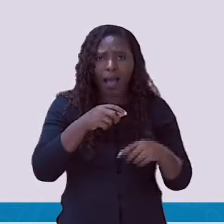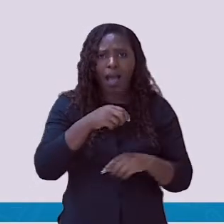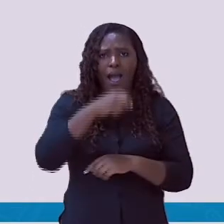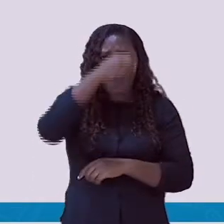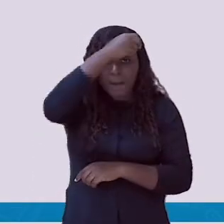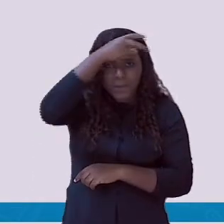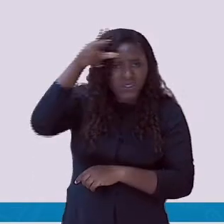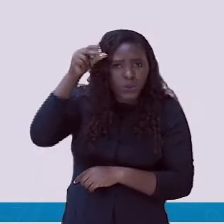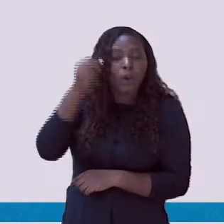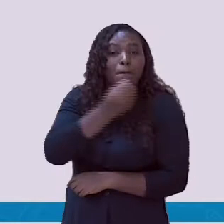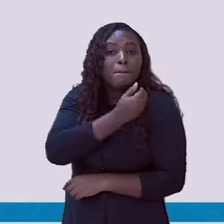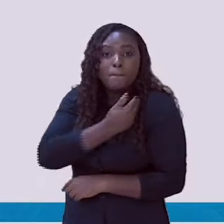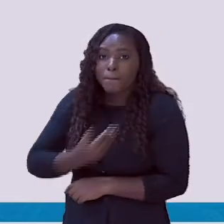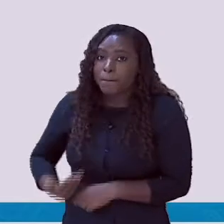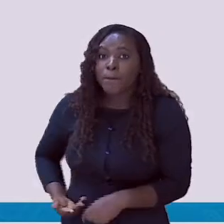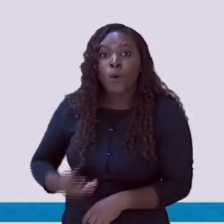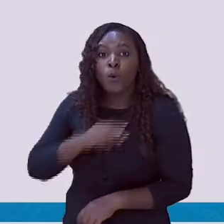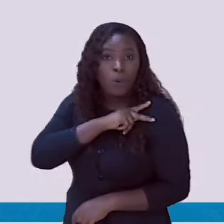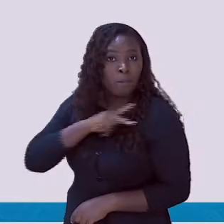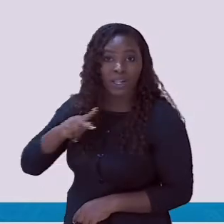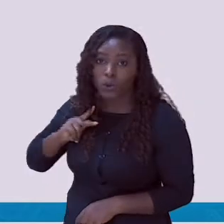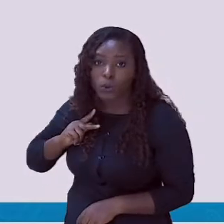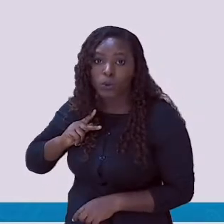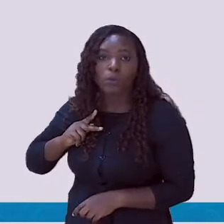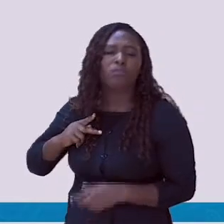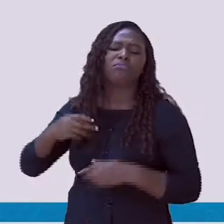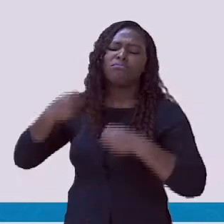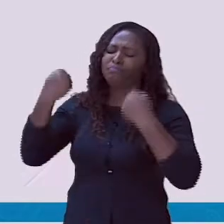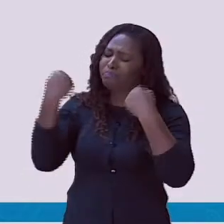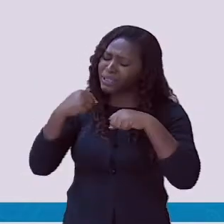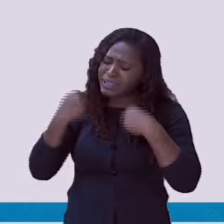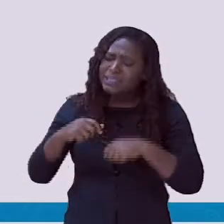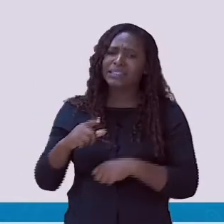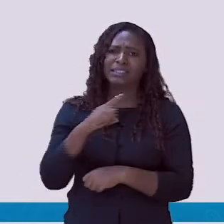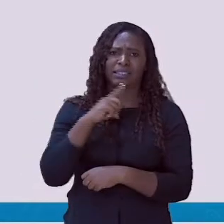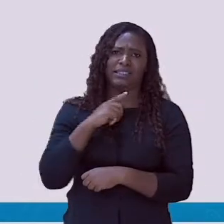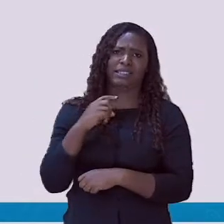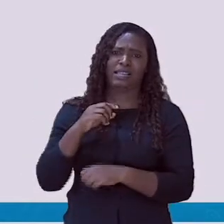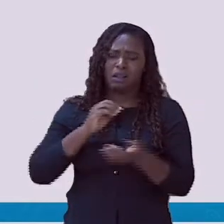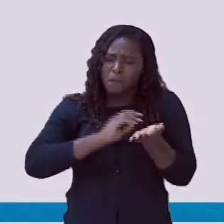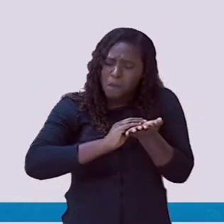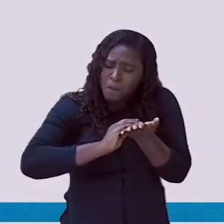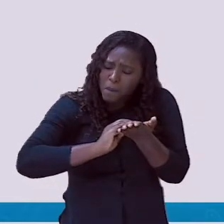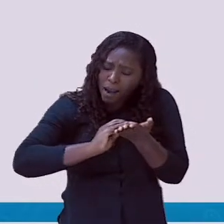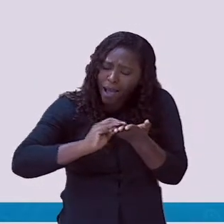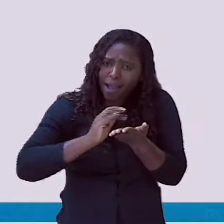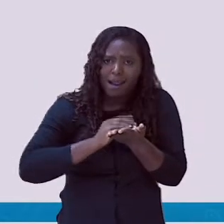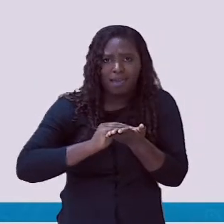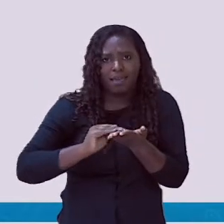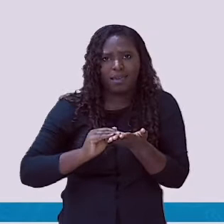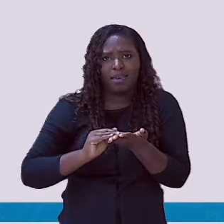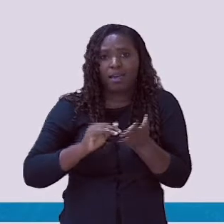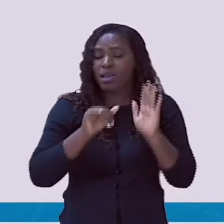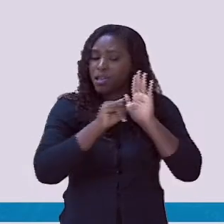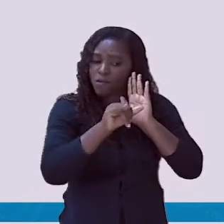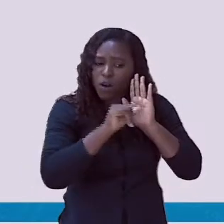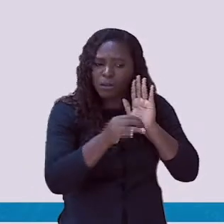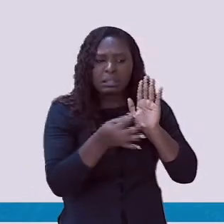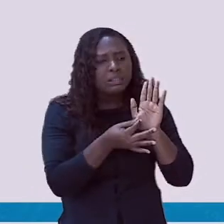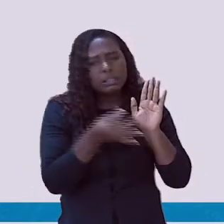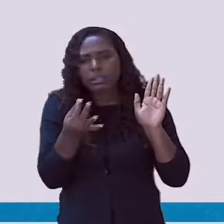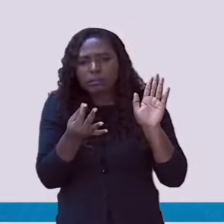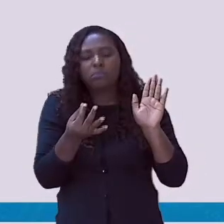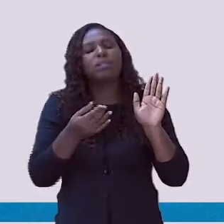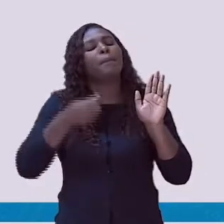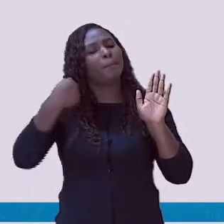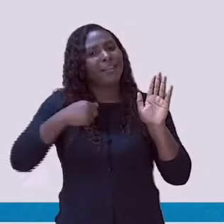Isso vale para todas as comunicações, das mais importantes às mais simples. As placas de aviso